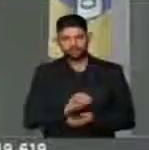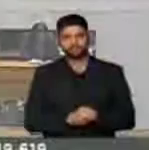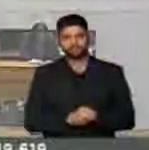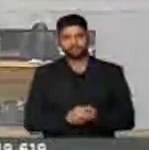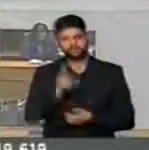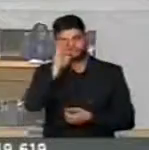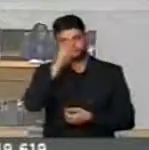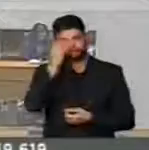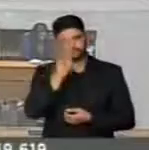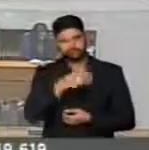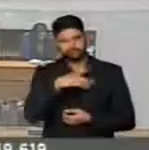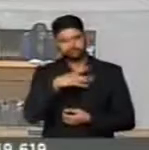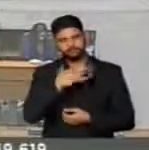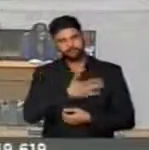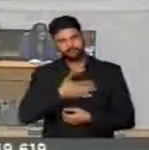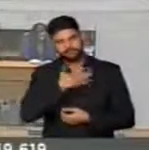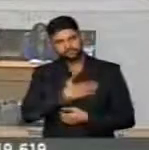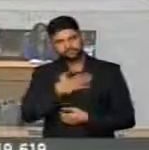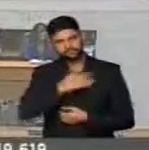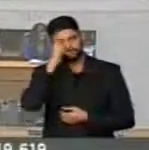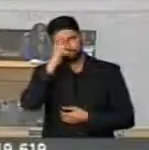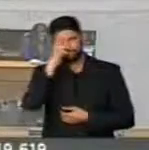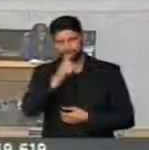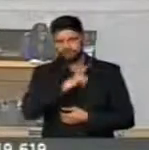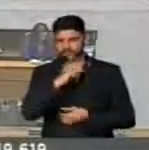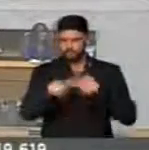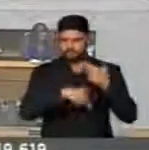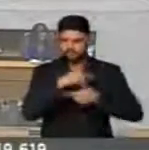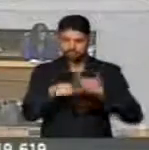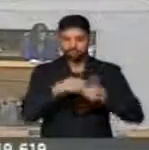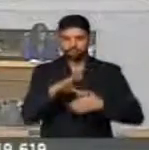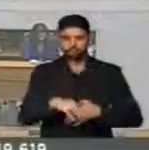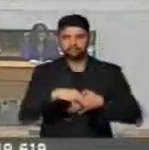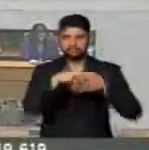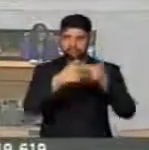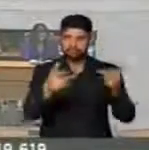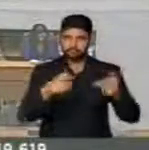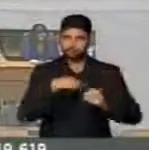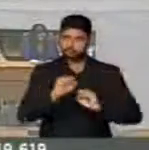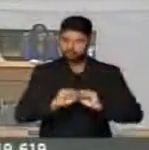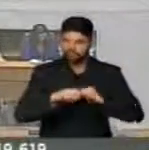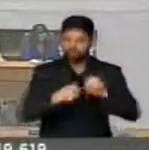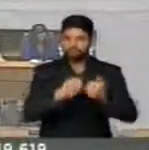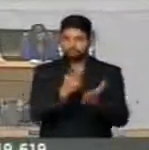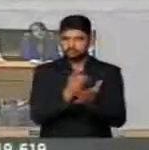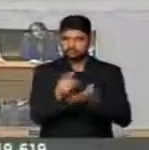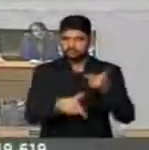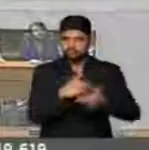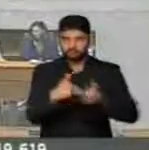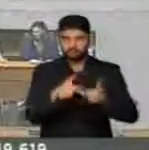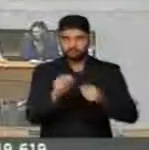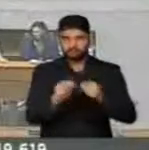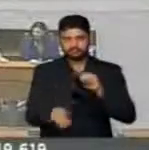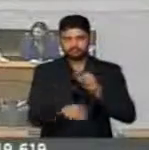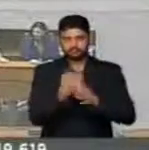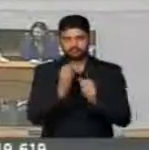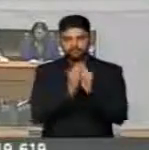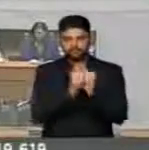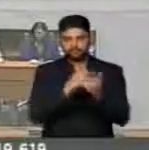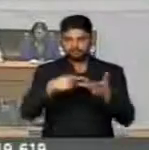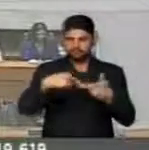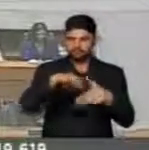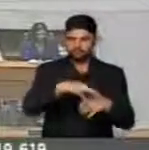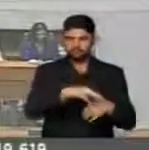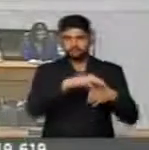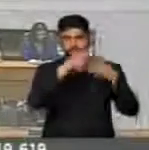sabe V. Exª a admiração que tenho pelo seu trabalho, pela sua liderança, pela sua determinação em construir juntamente com os demais